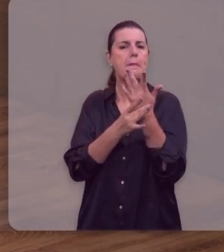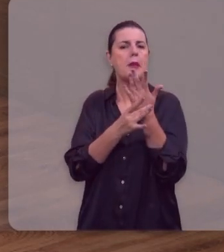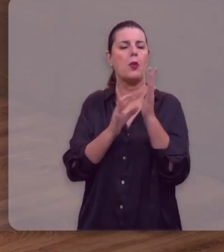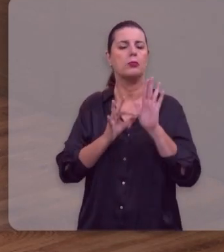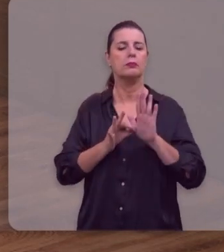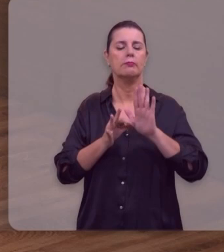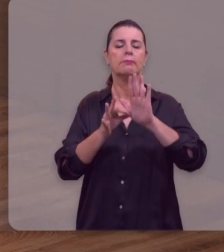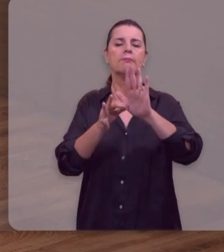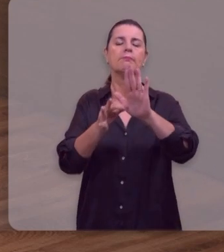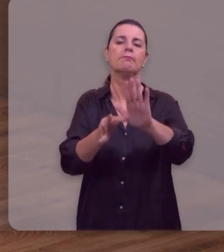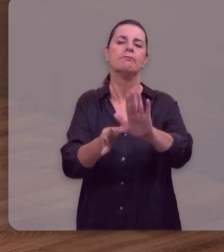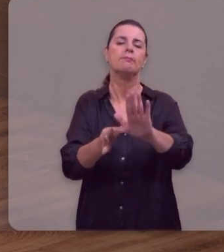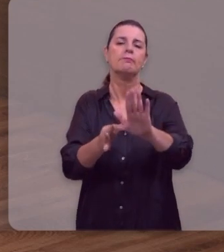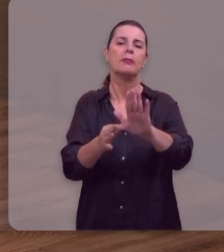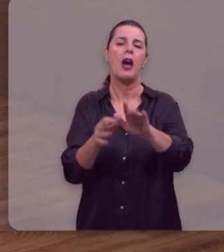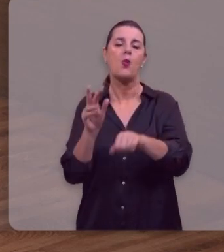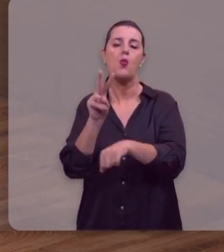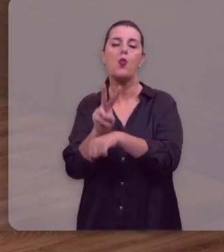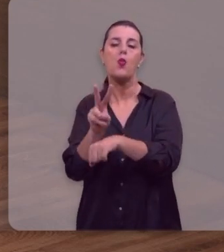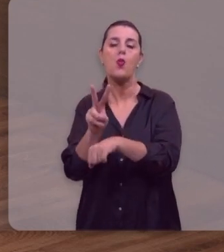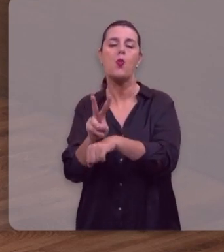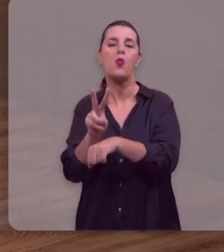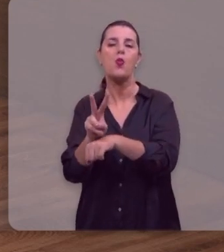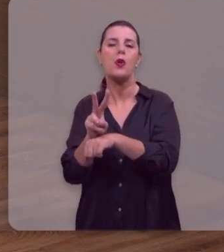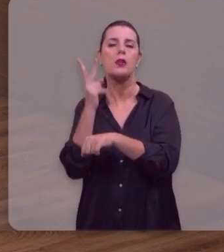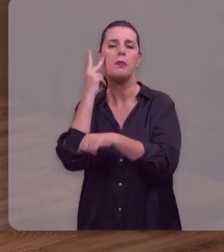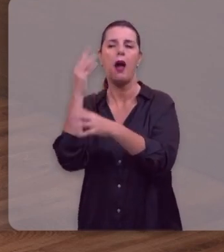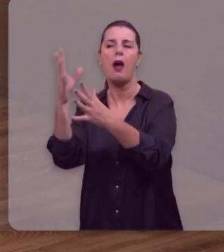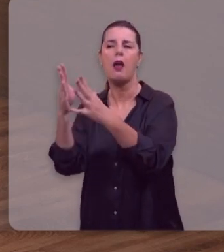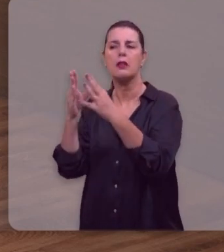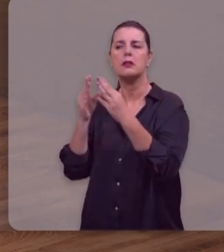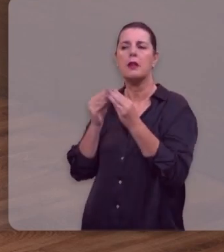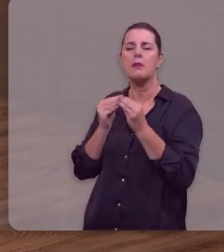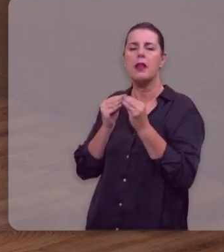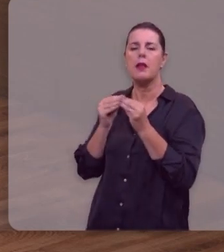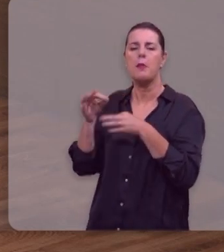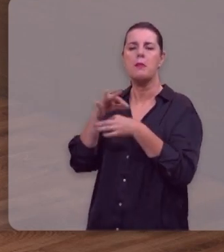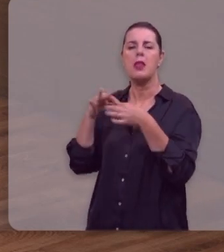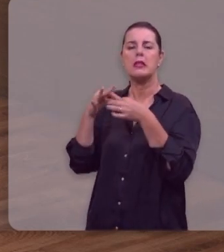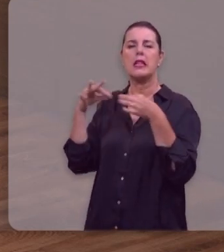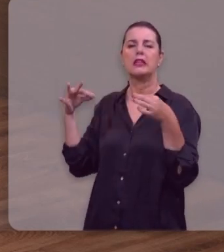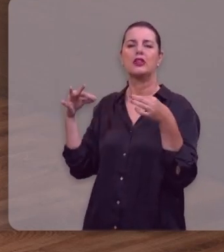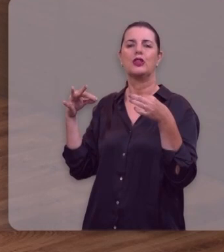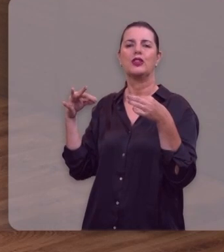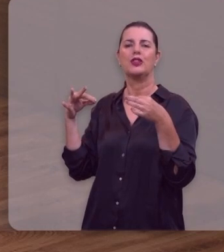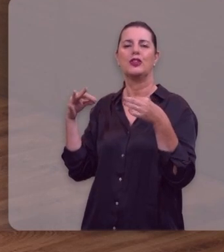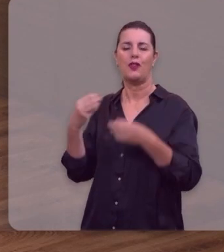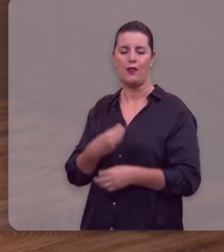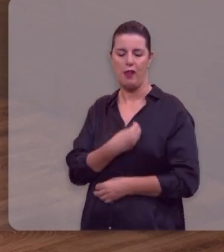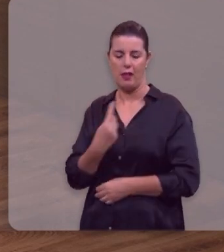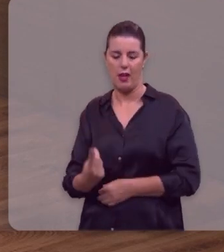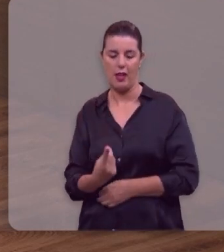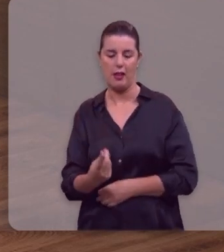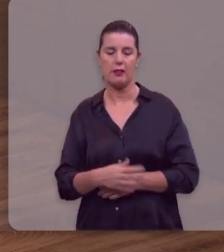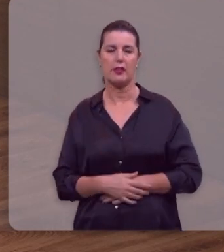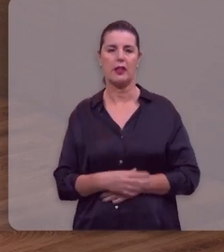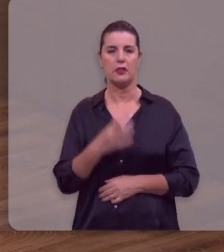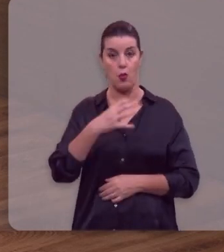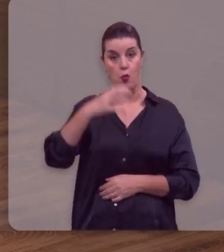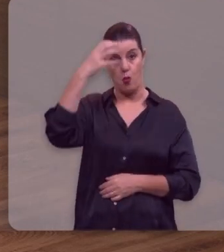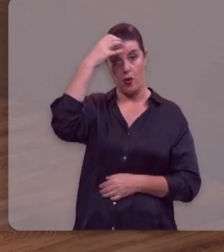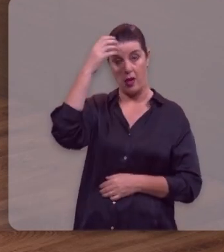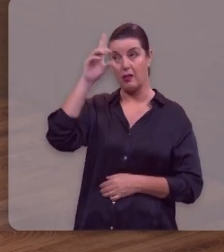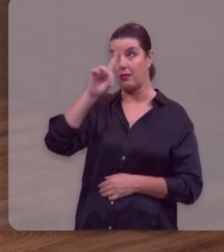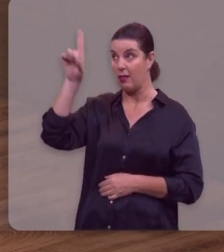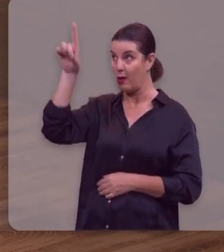estendida de um mendigo para receber o presente do rei. O presente é a vida eterna. O rei é o próprio